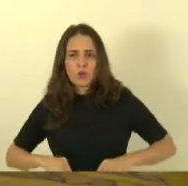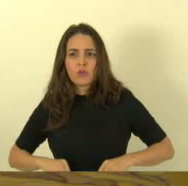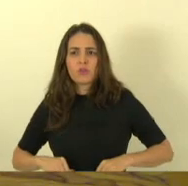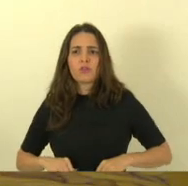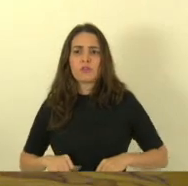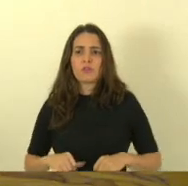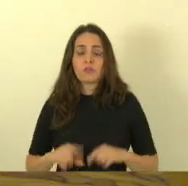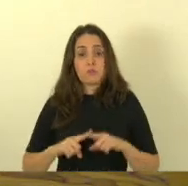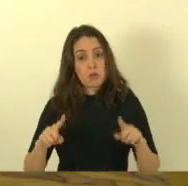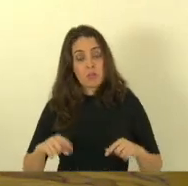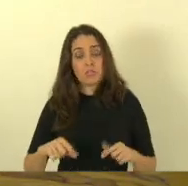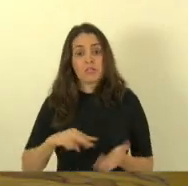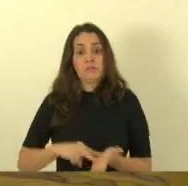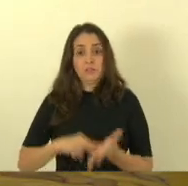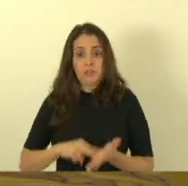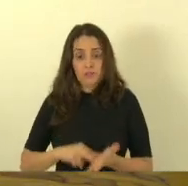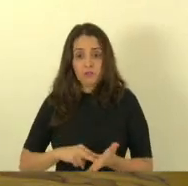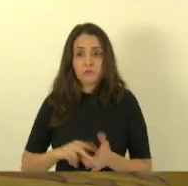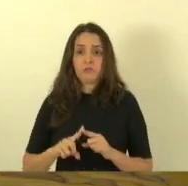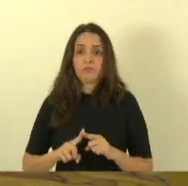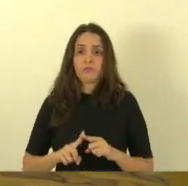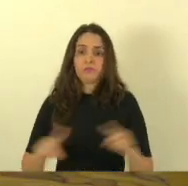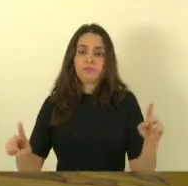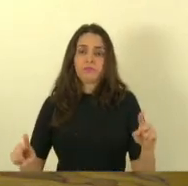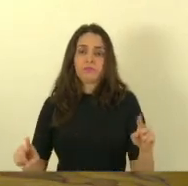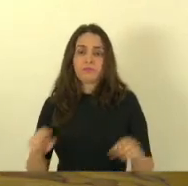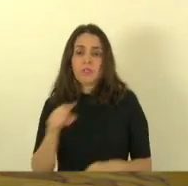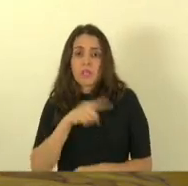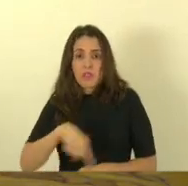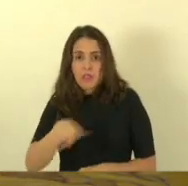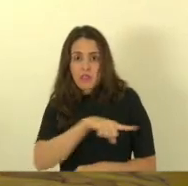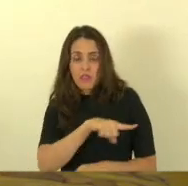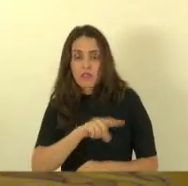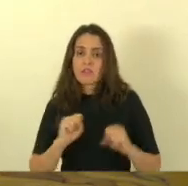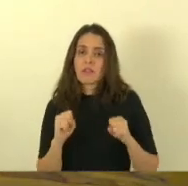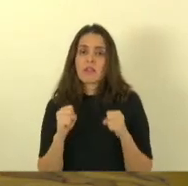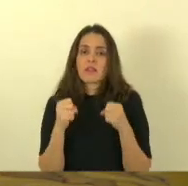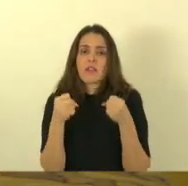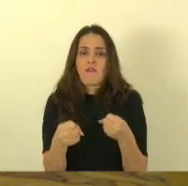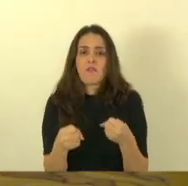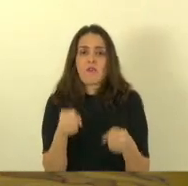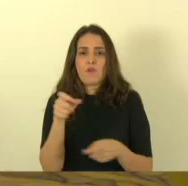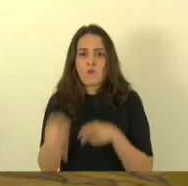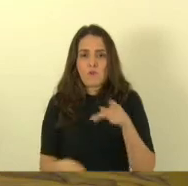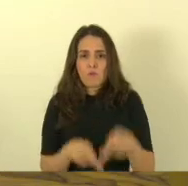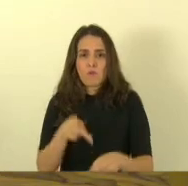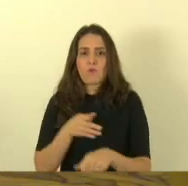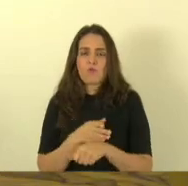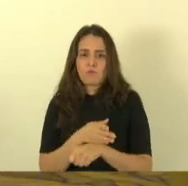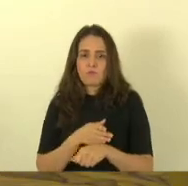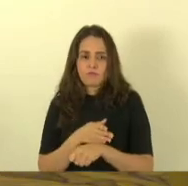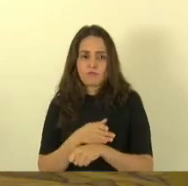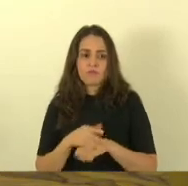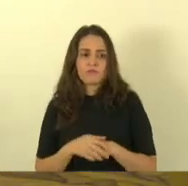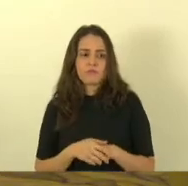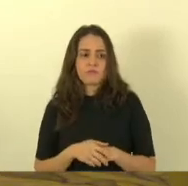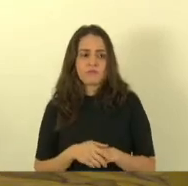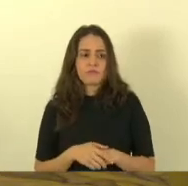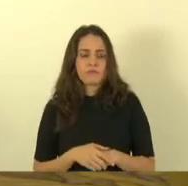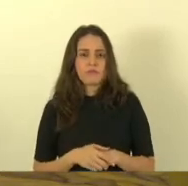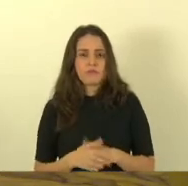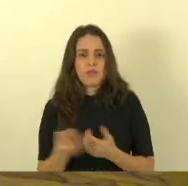obedientes, jamais se recusaram a defender o povo de Serra. então essas falas